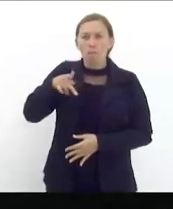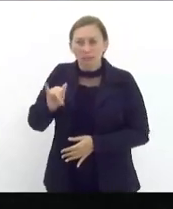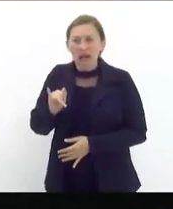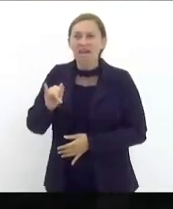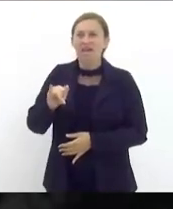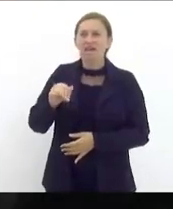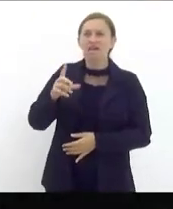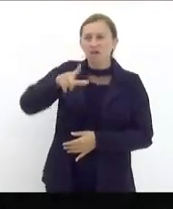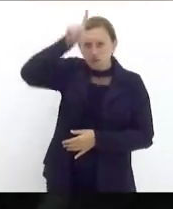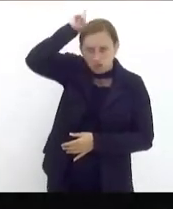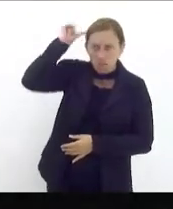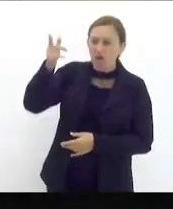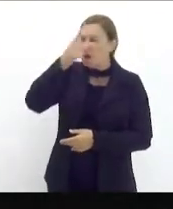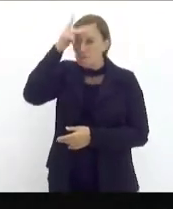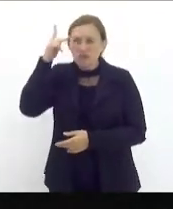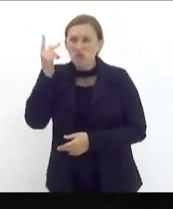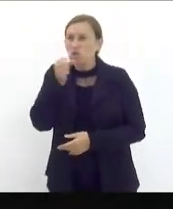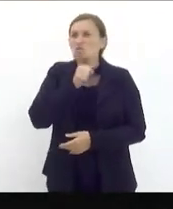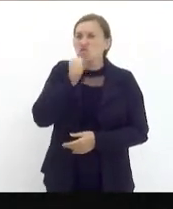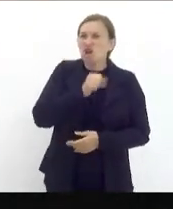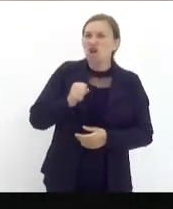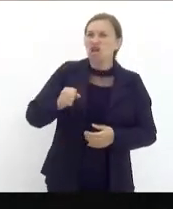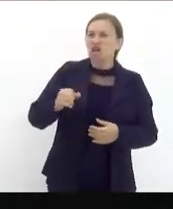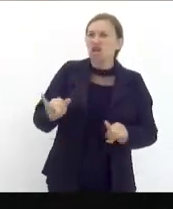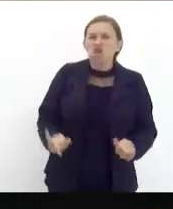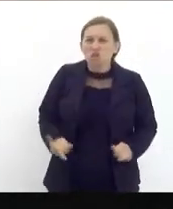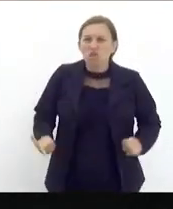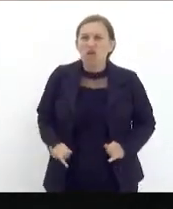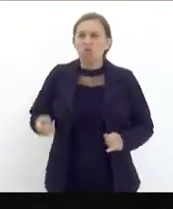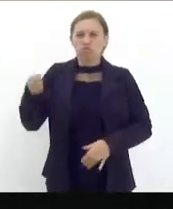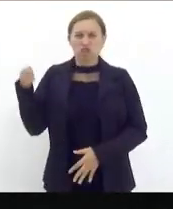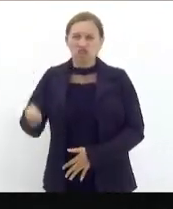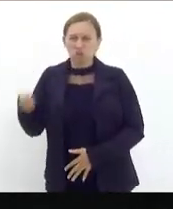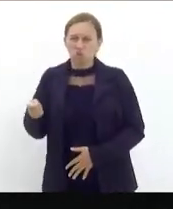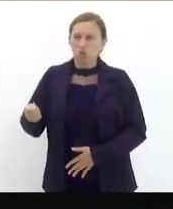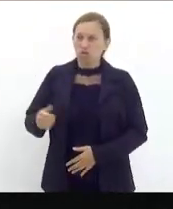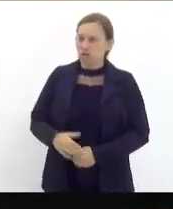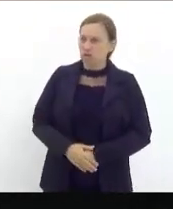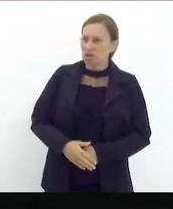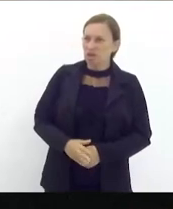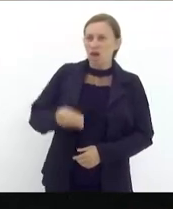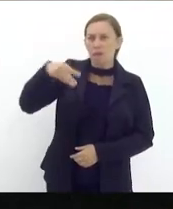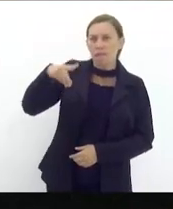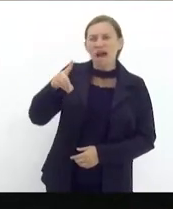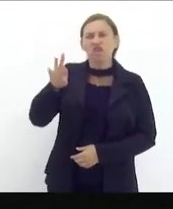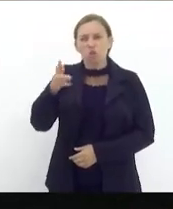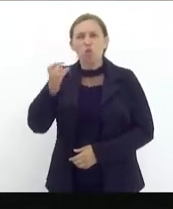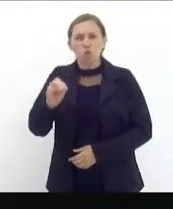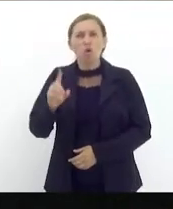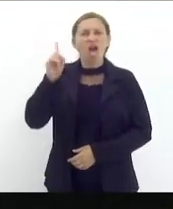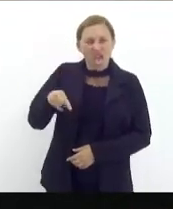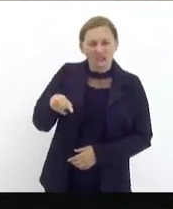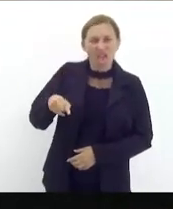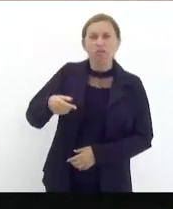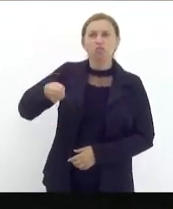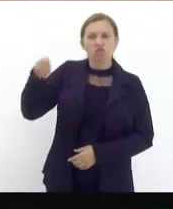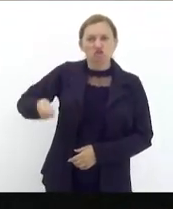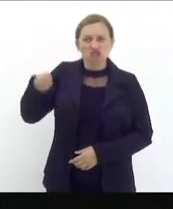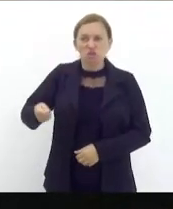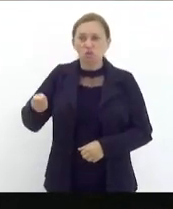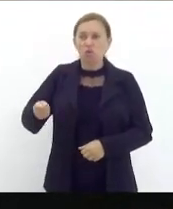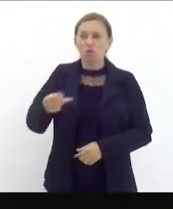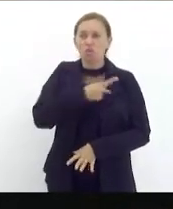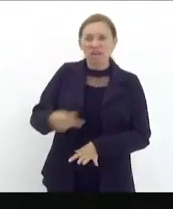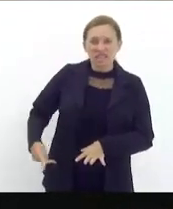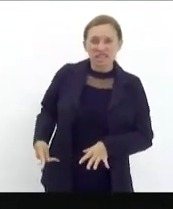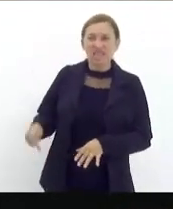com o pessoal da antiga que conviveu e sofreu com a porra da ditadura e o Maduro é um ditador um ditador que sequela